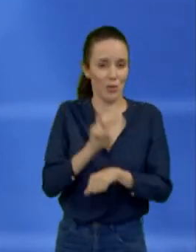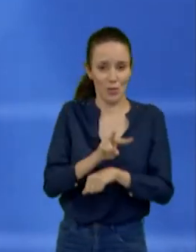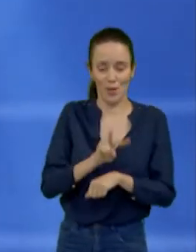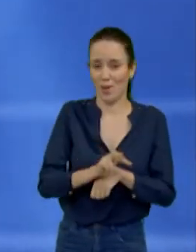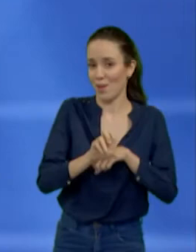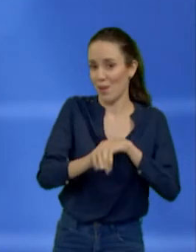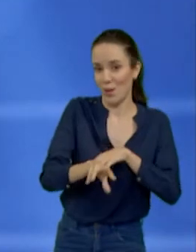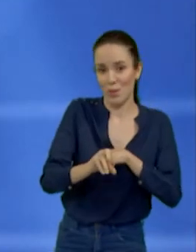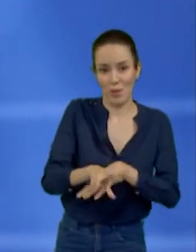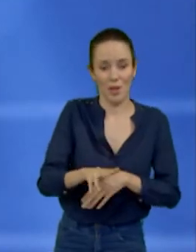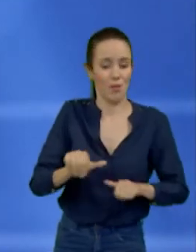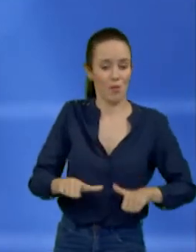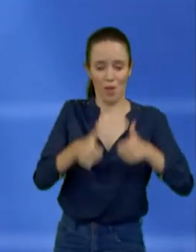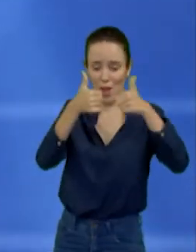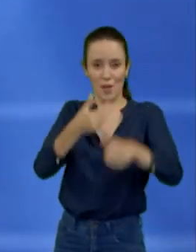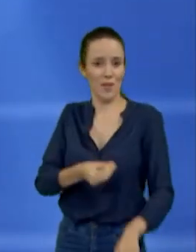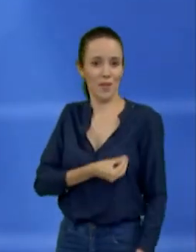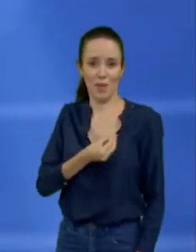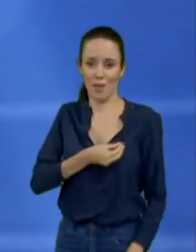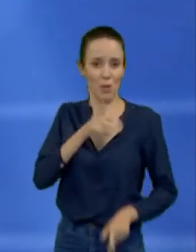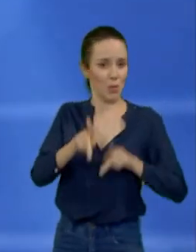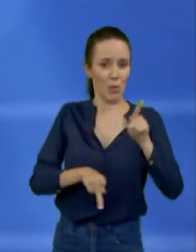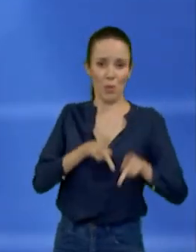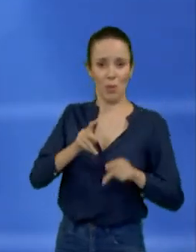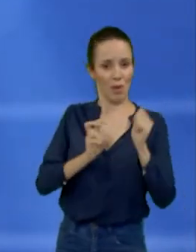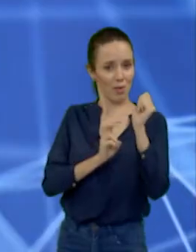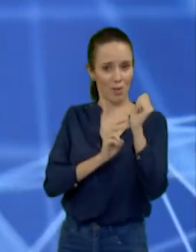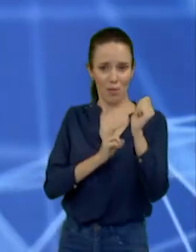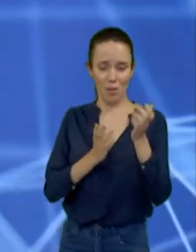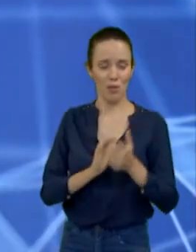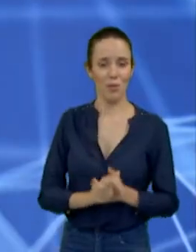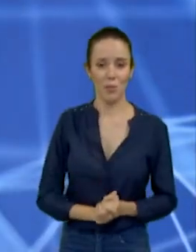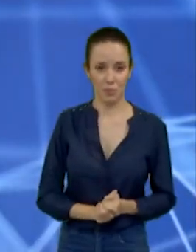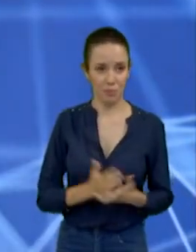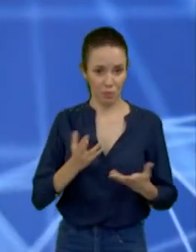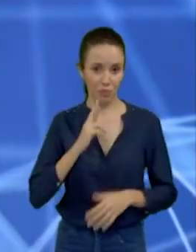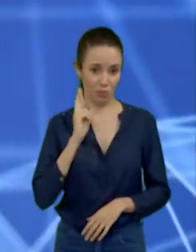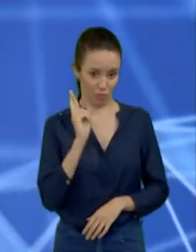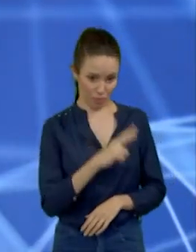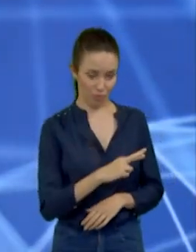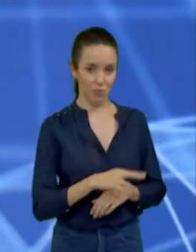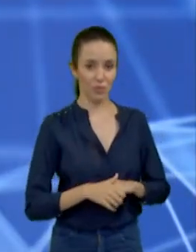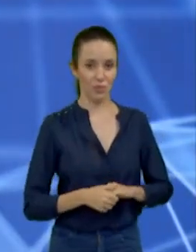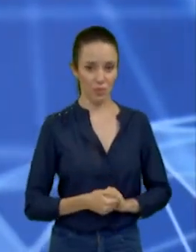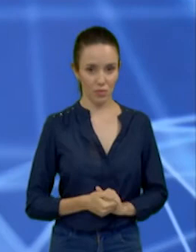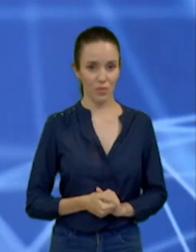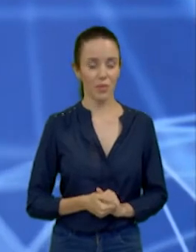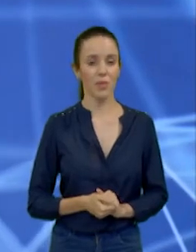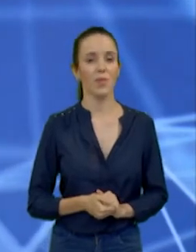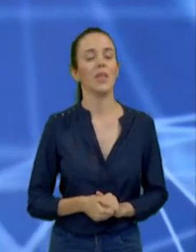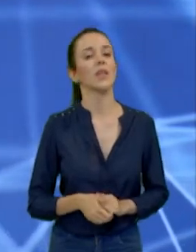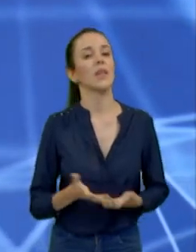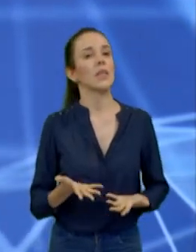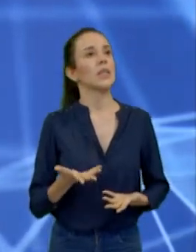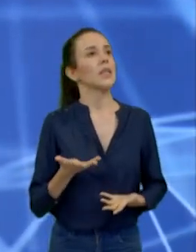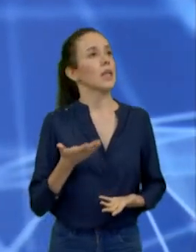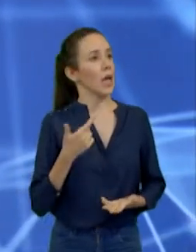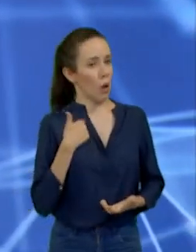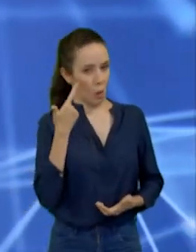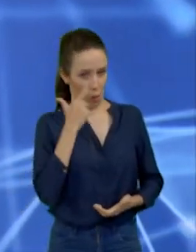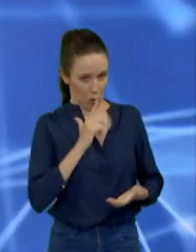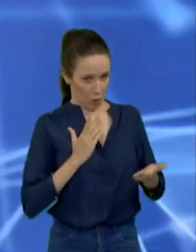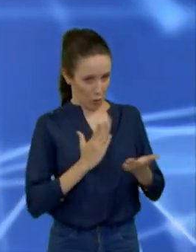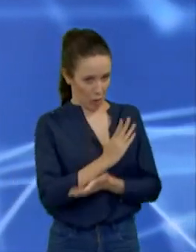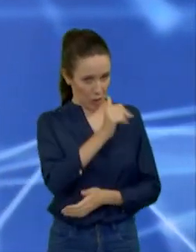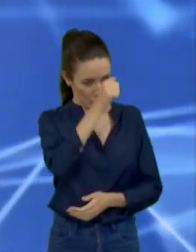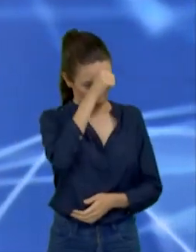da qualidade de vida. Ok, candidato, um minuto para a réplica do candidato Sombra, do PTC. Na nossa administração nós vamos evitar esforços